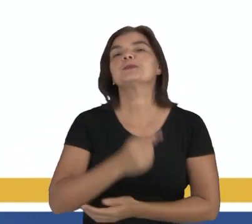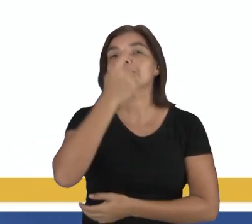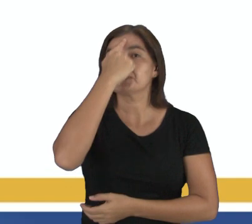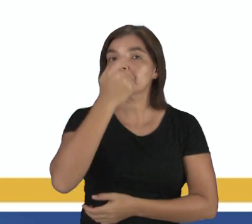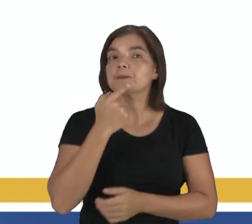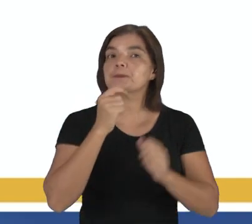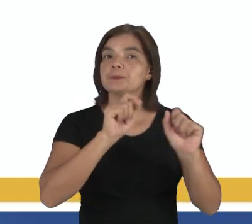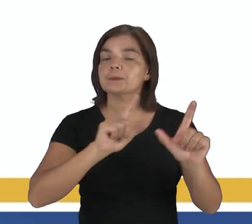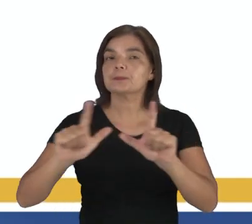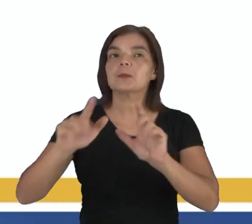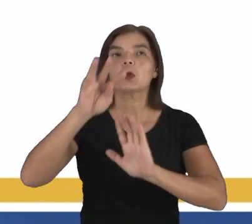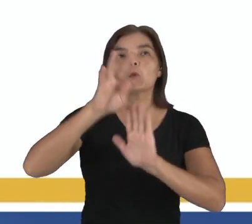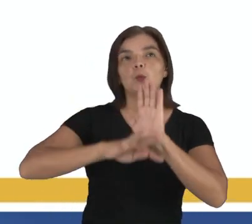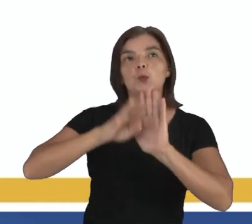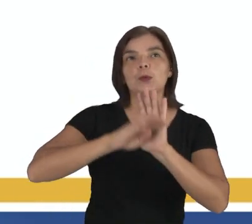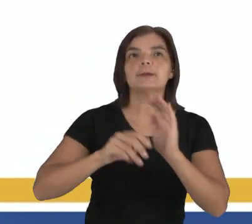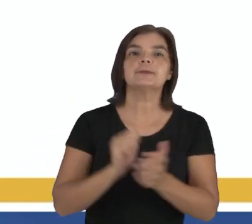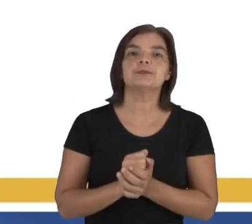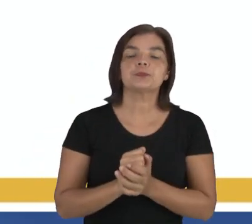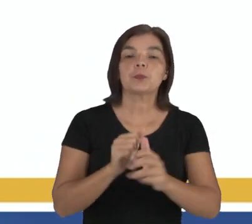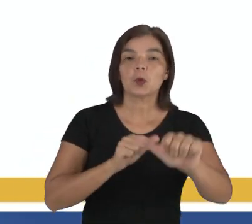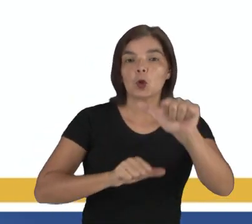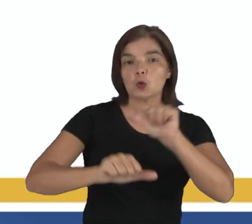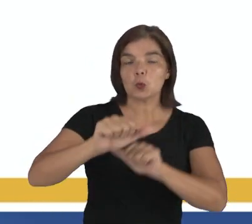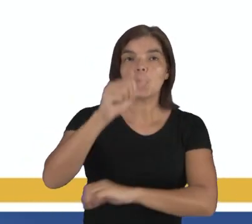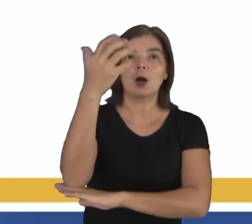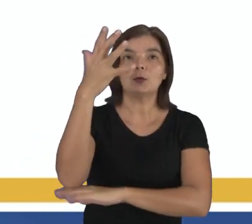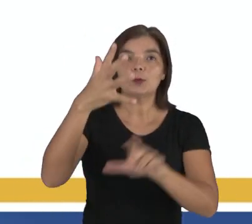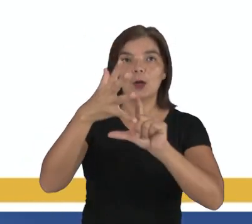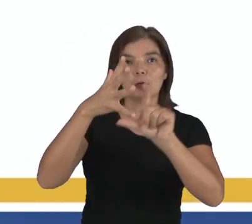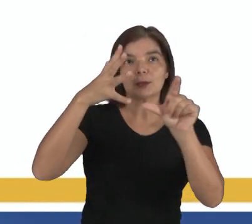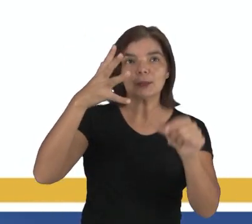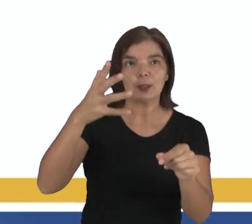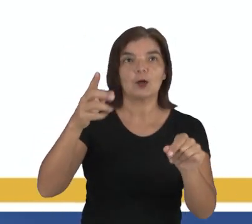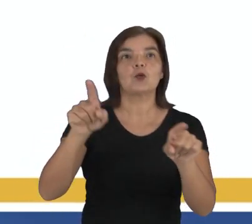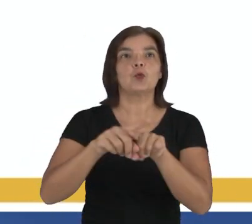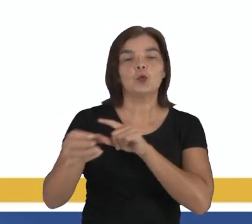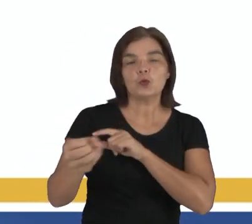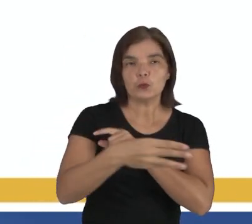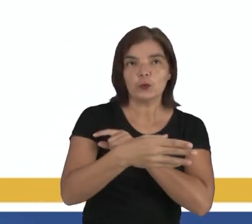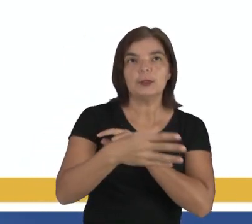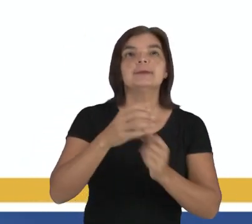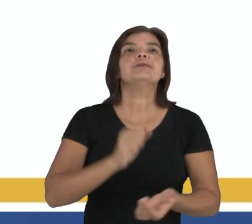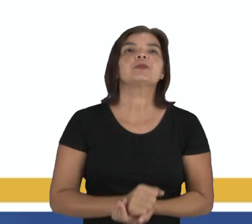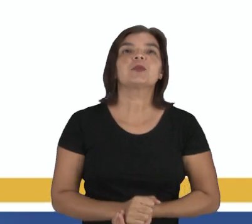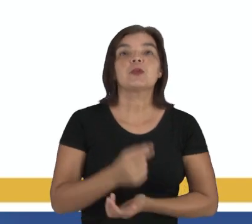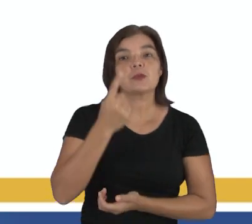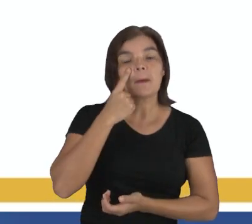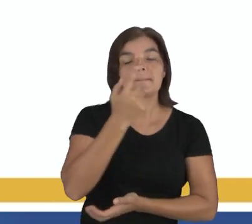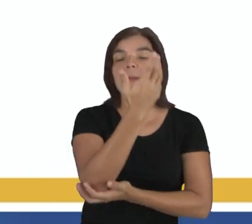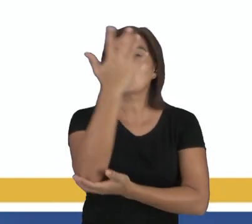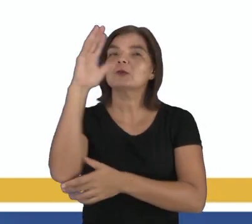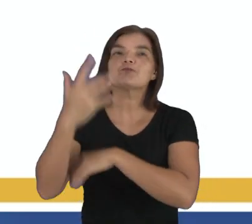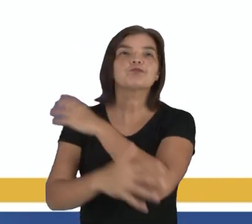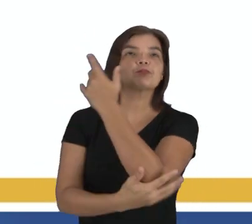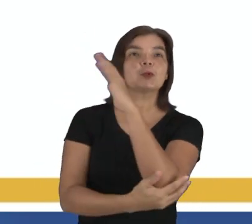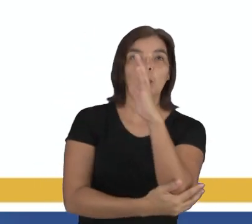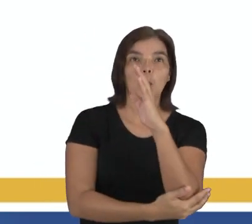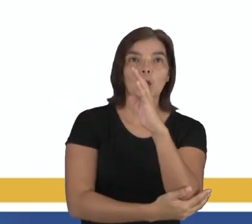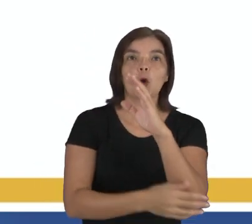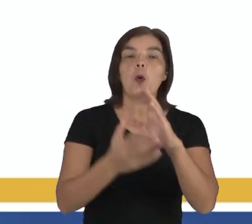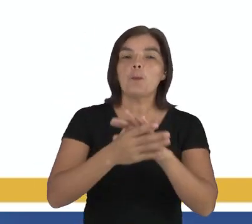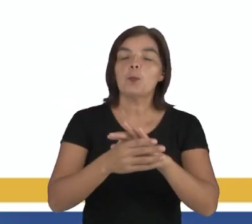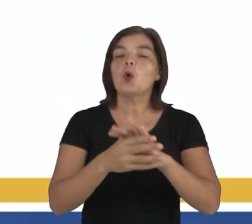imagem. E o texto diz assim. Troca-se galho de árvore, nova em folha, vista para a mata,